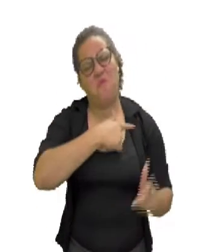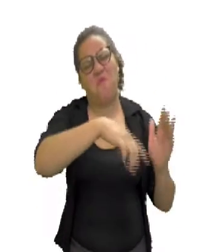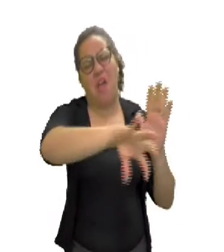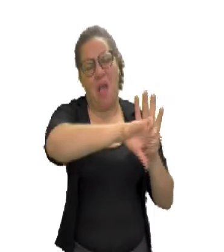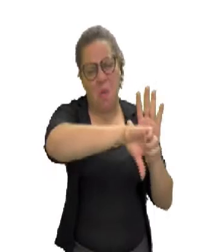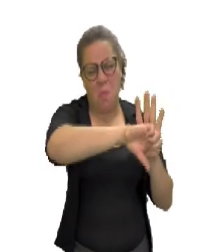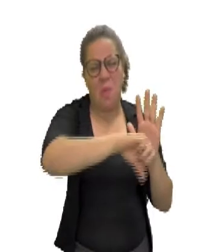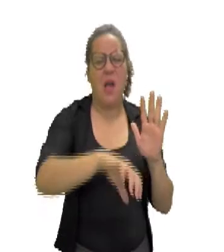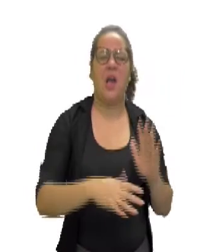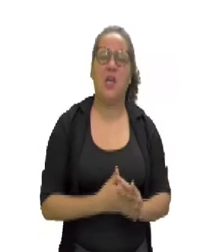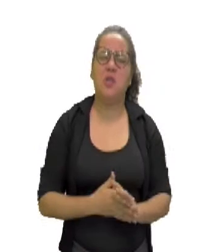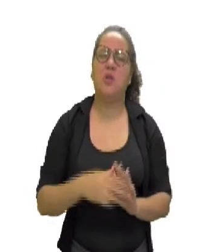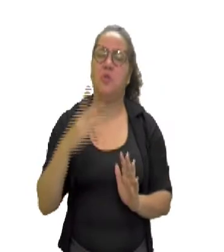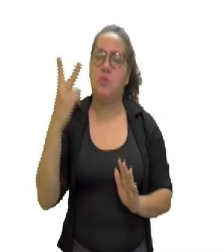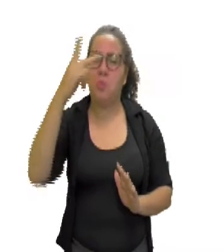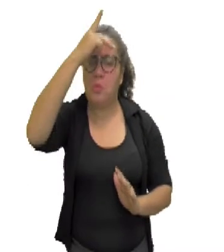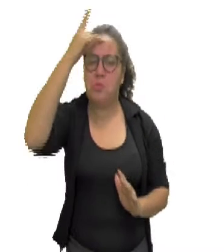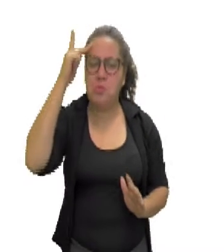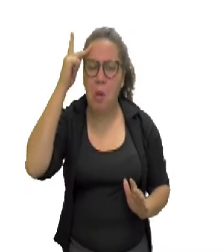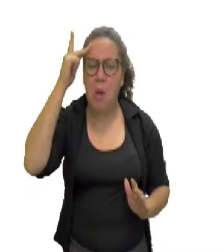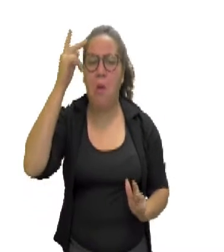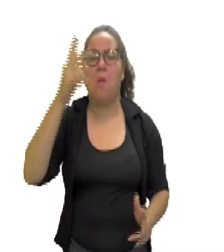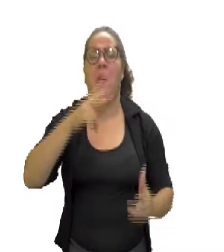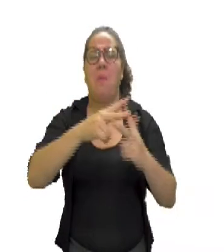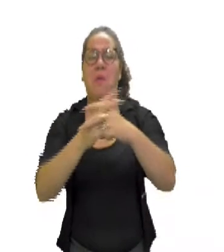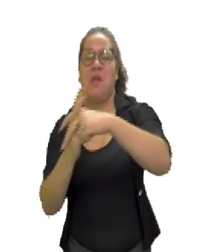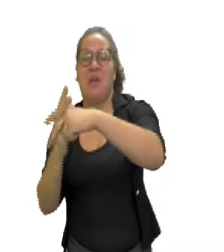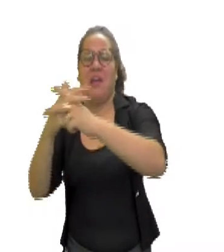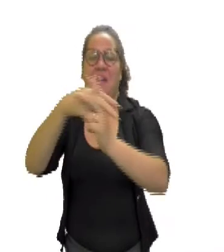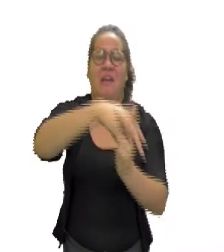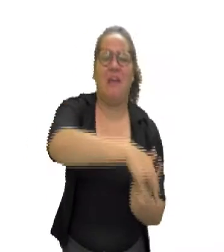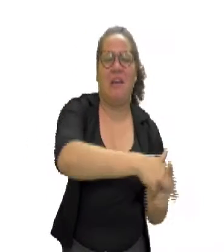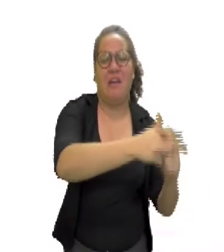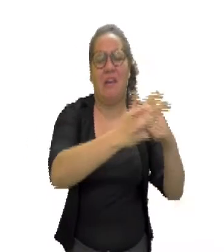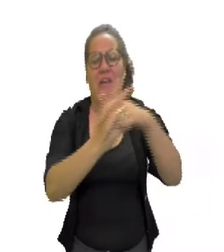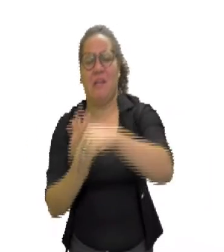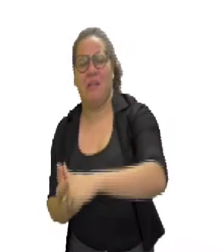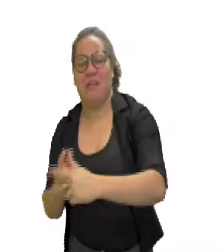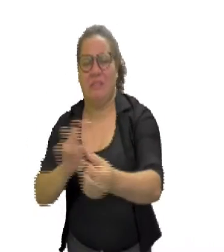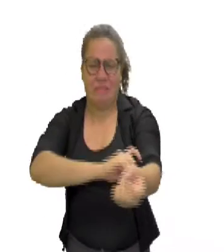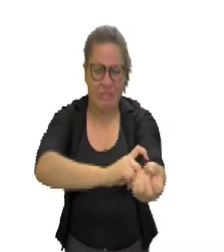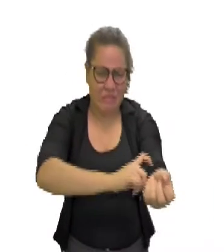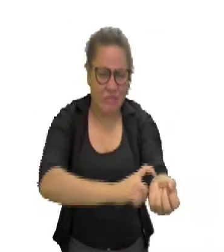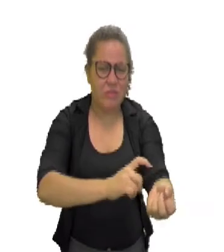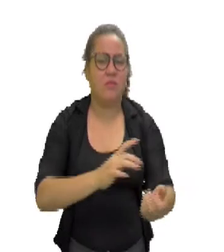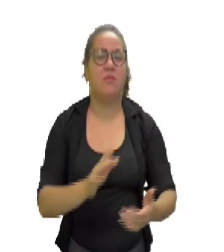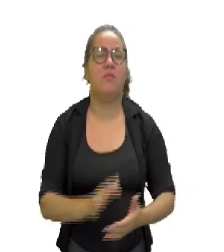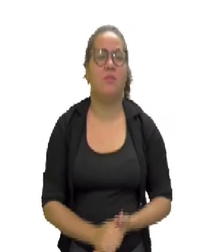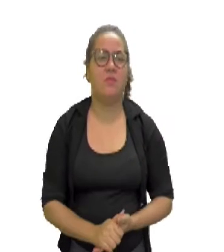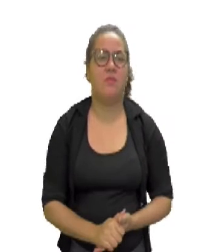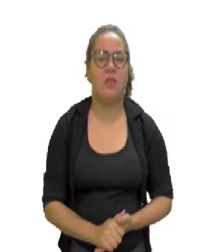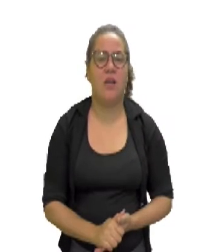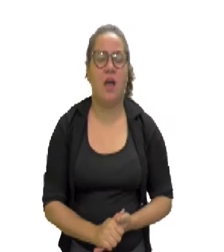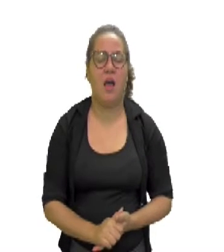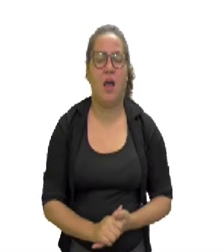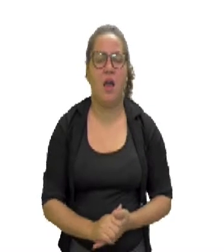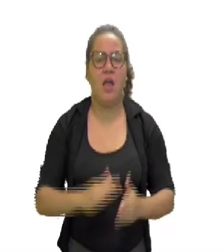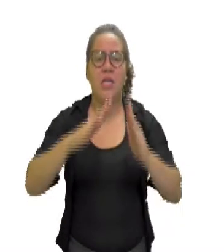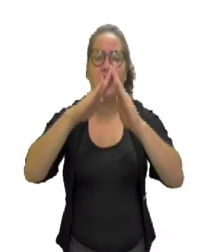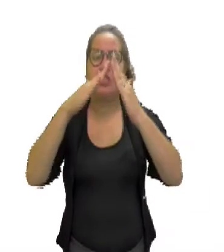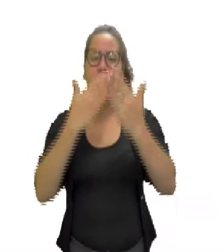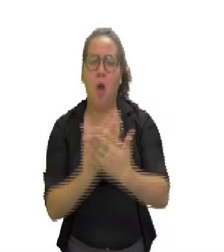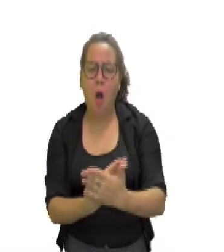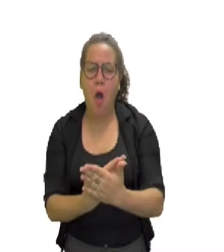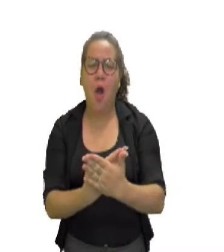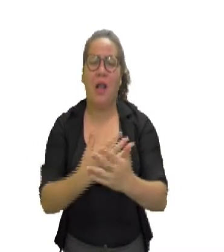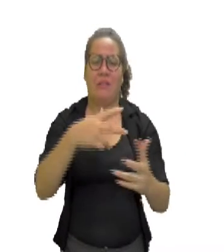Ali, dois rapazes brigando, se machucando, com muita raiva, tá vendo? Na escola, olha lá, dentro da sala